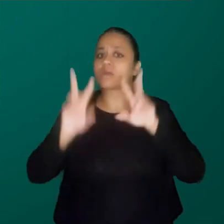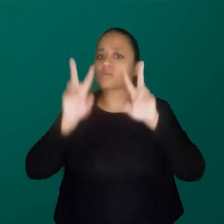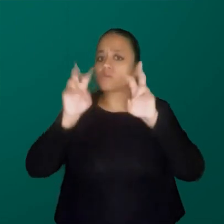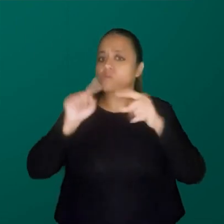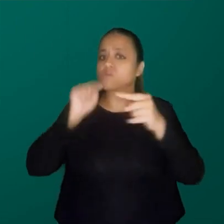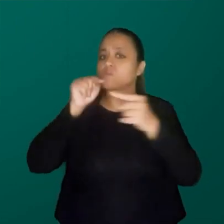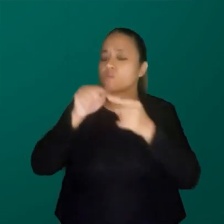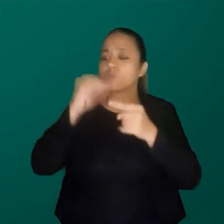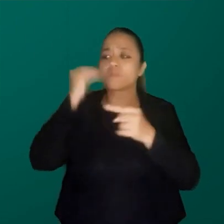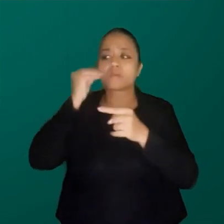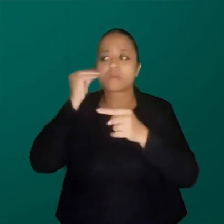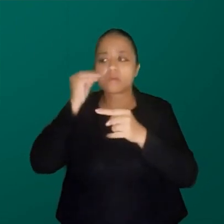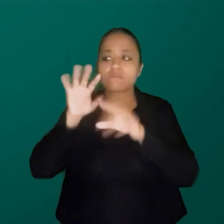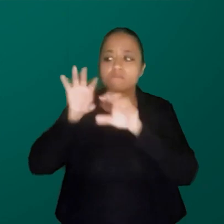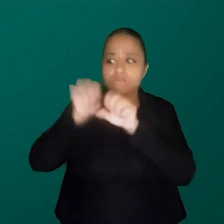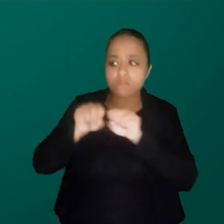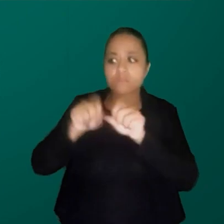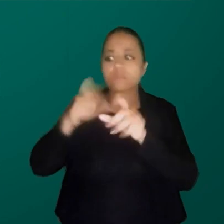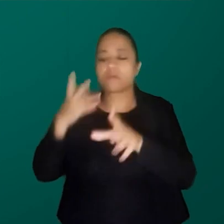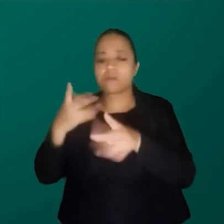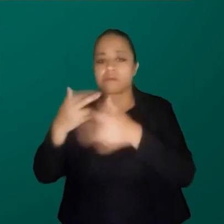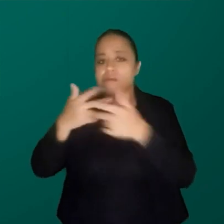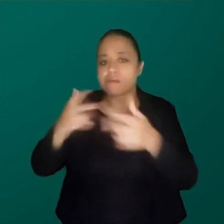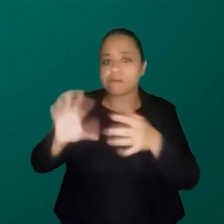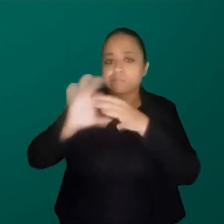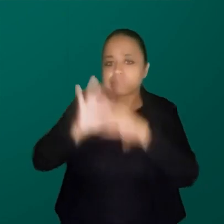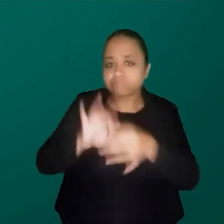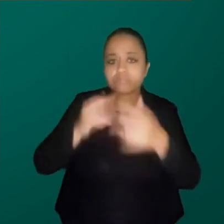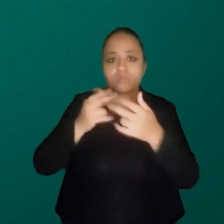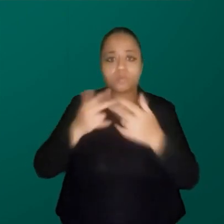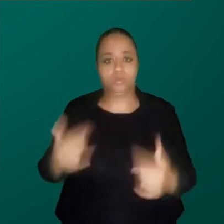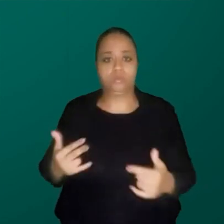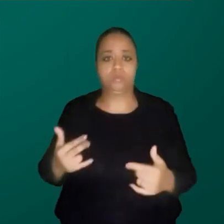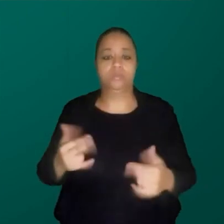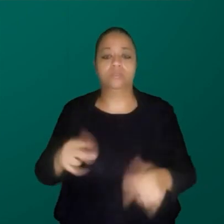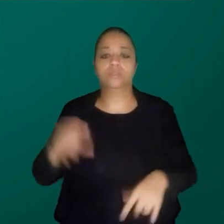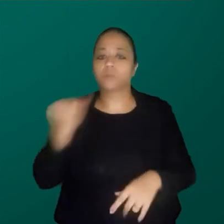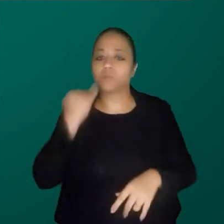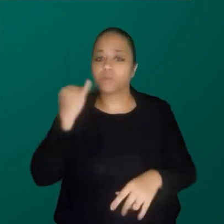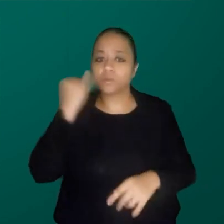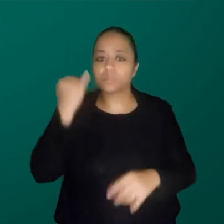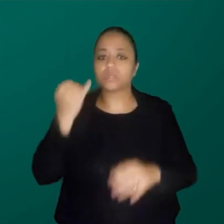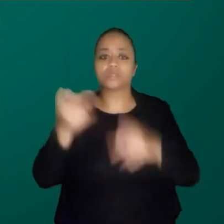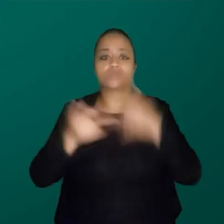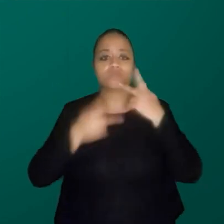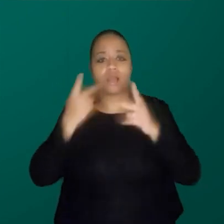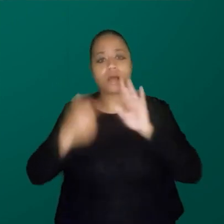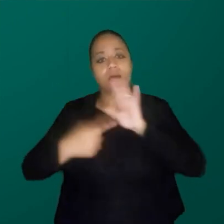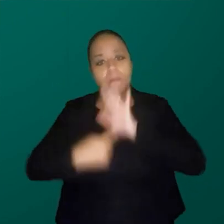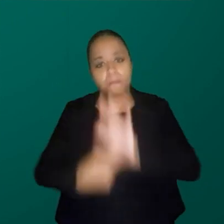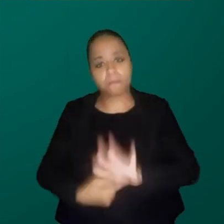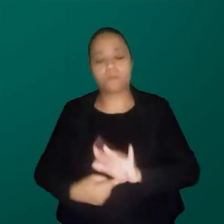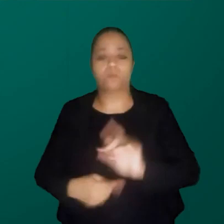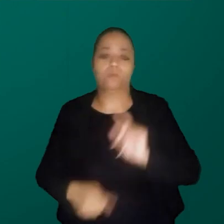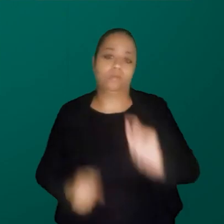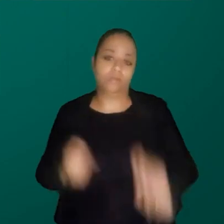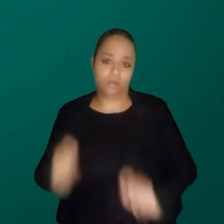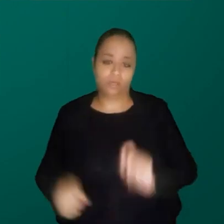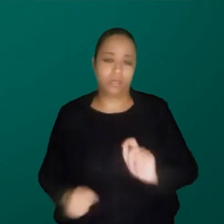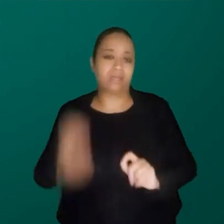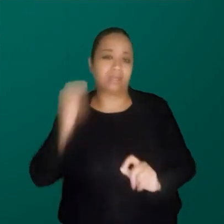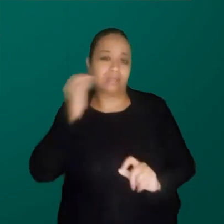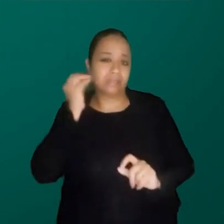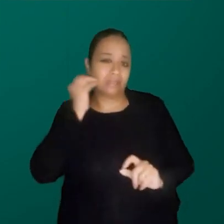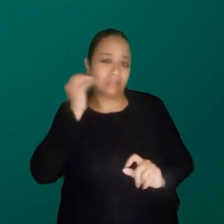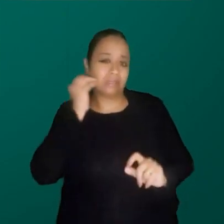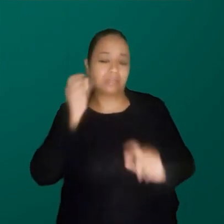nossas experiências, de onde a gente transita. Então, eu acho importante colocar também um pouco, tentar